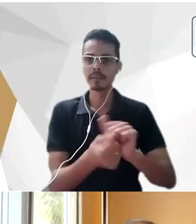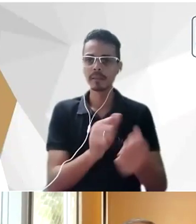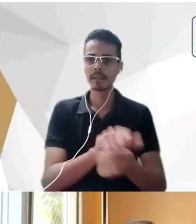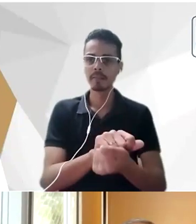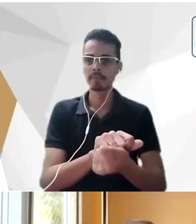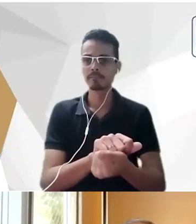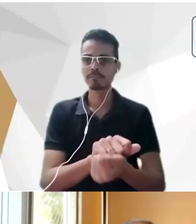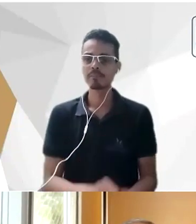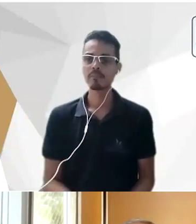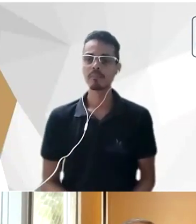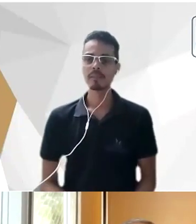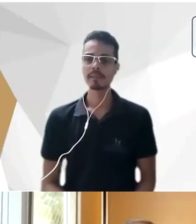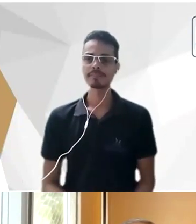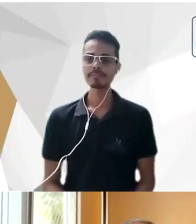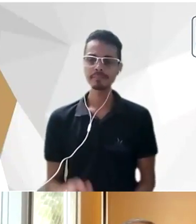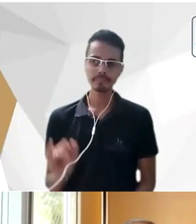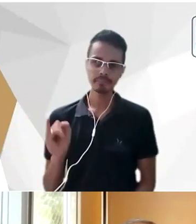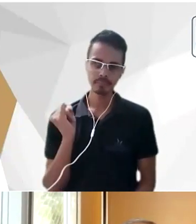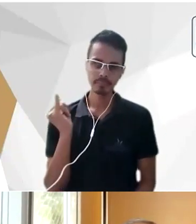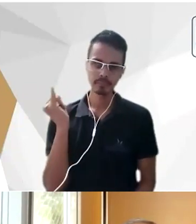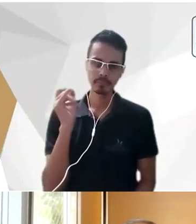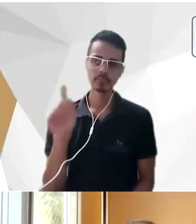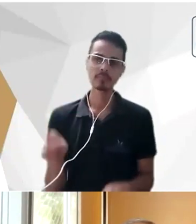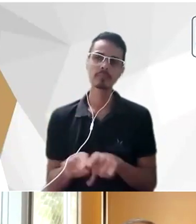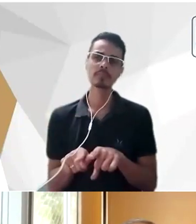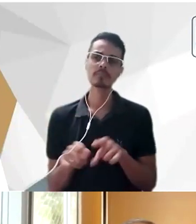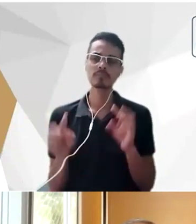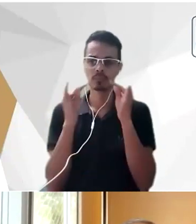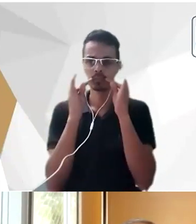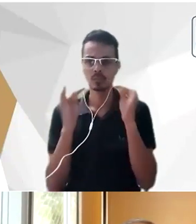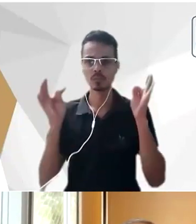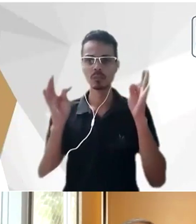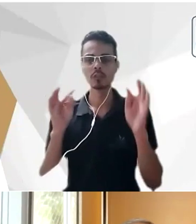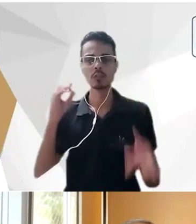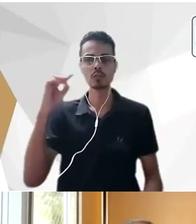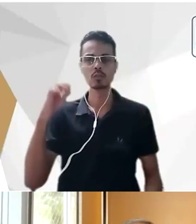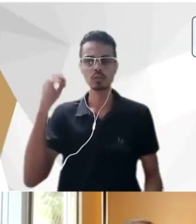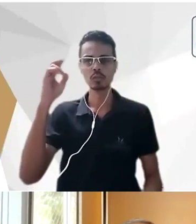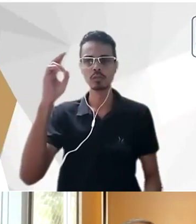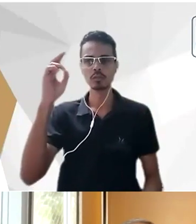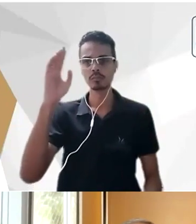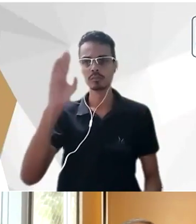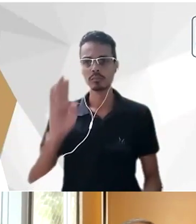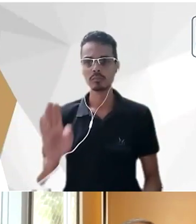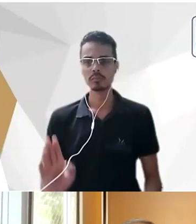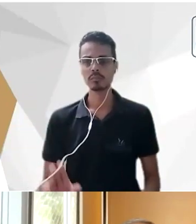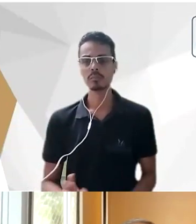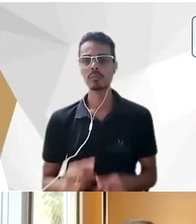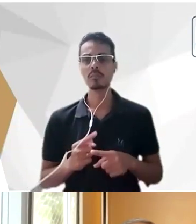e que eu acho que importa também Tobias para o direito nacional porque ele vai dizer olha eu estou